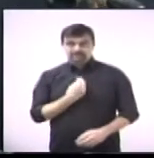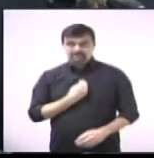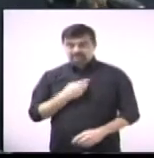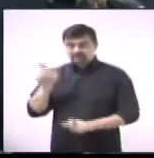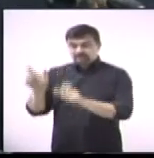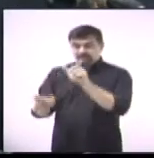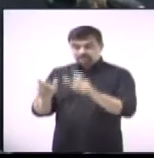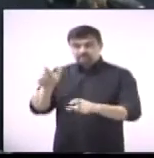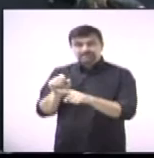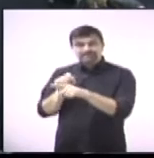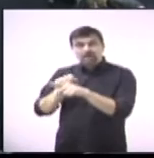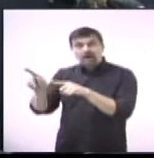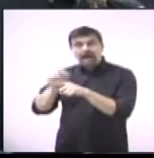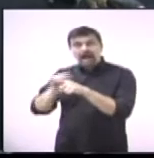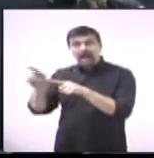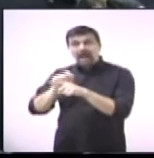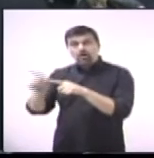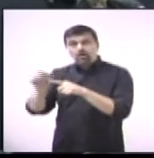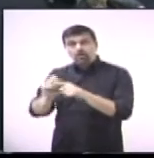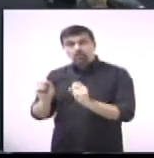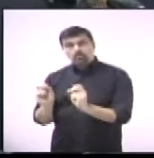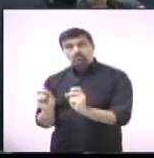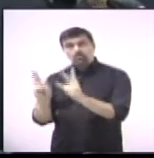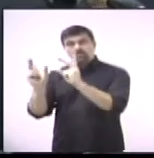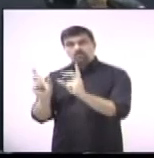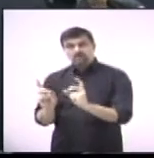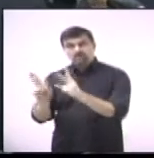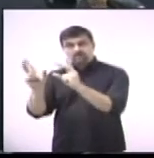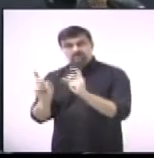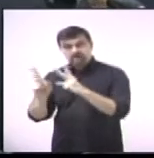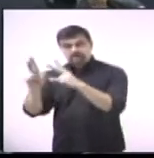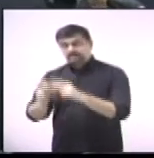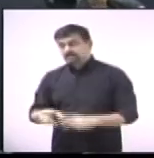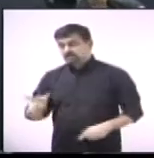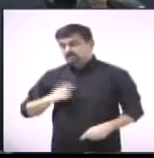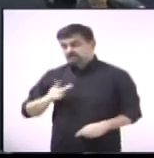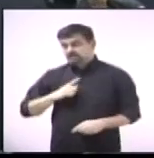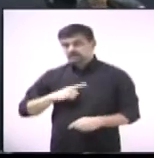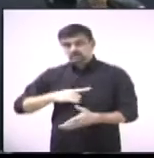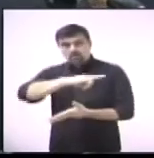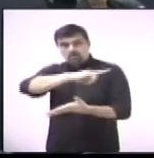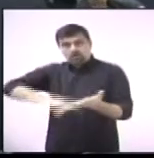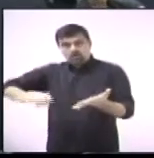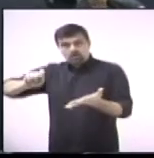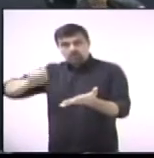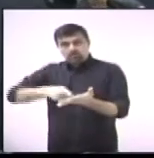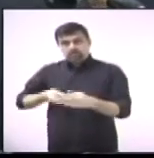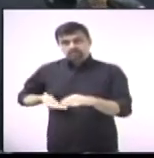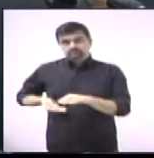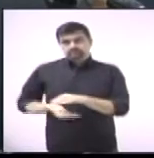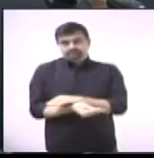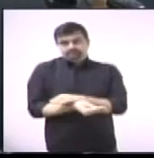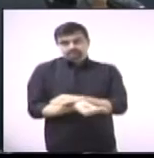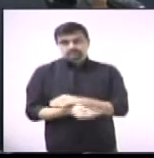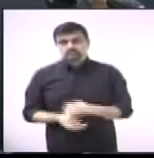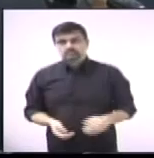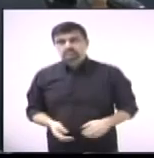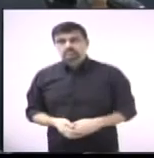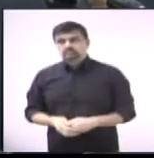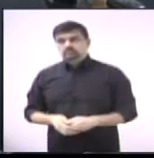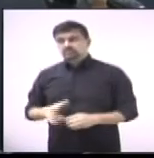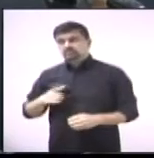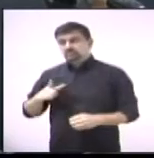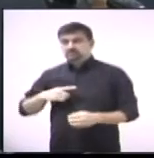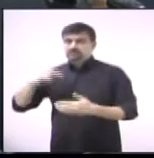alugando ou vendendo os imóveis através dos chamados contratos de gavetas, o que é